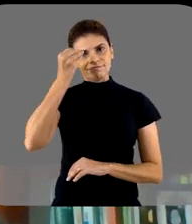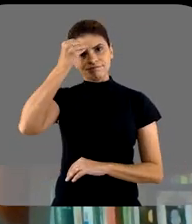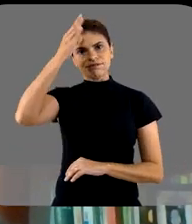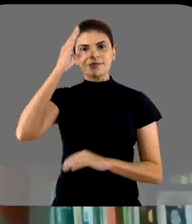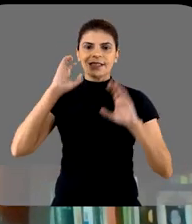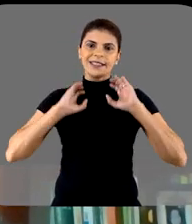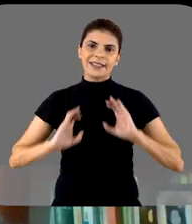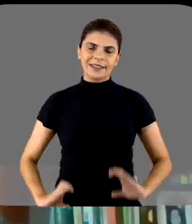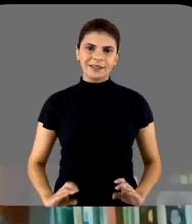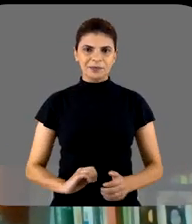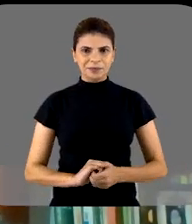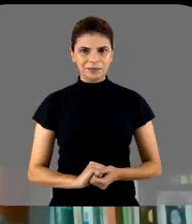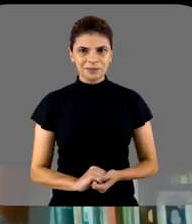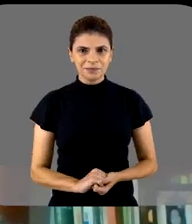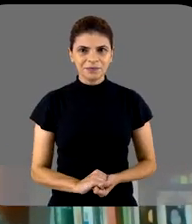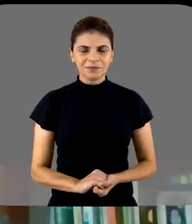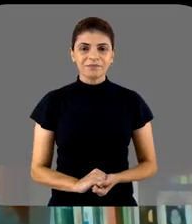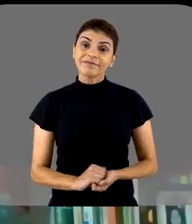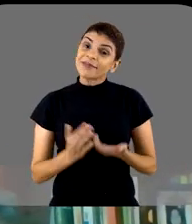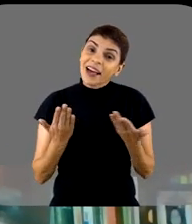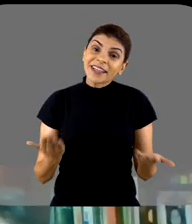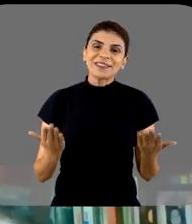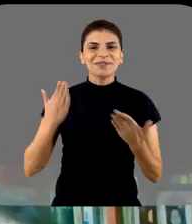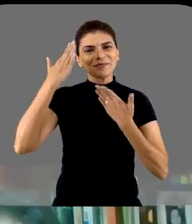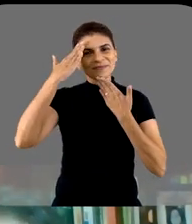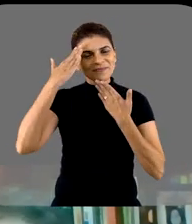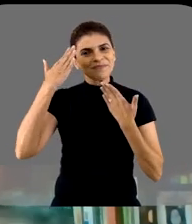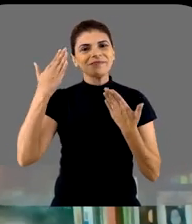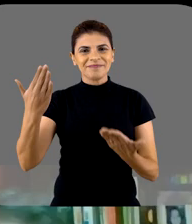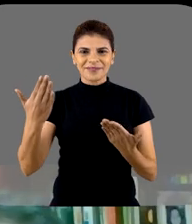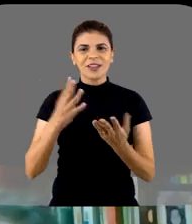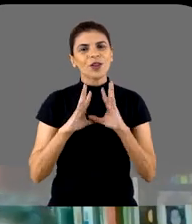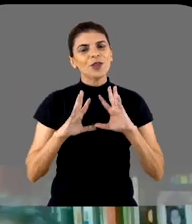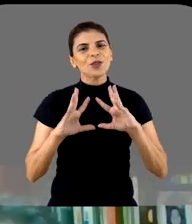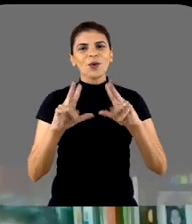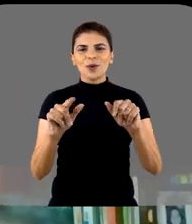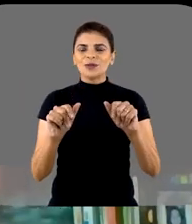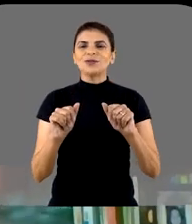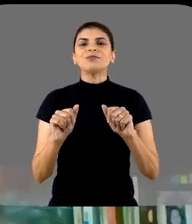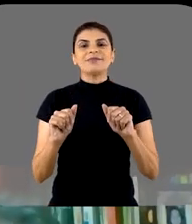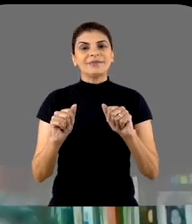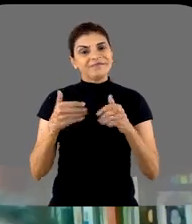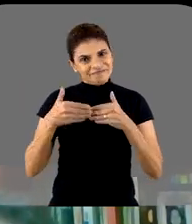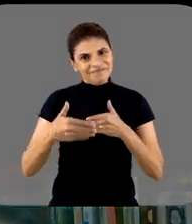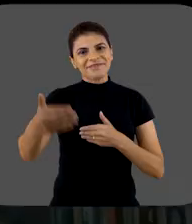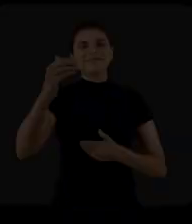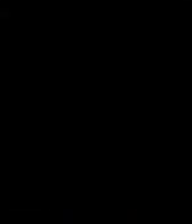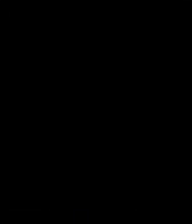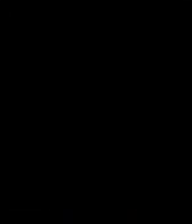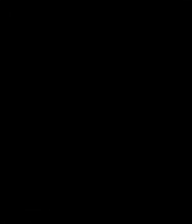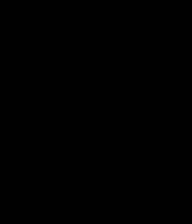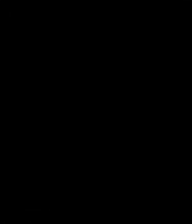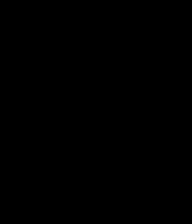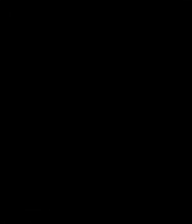para a ampliação da cidadania. É isso. Muito obrigado a todos. Vamos em frente.